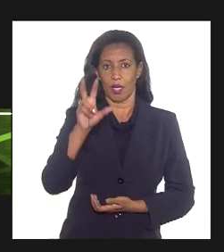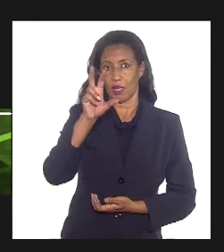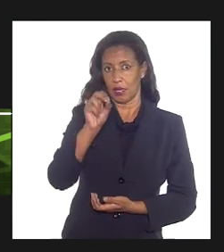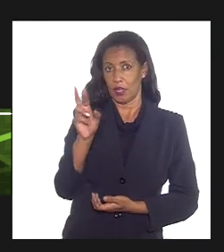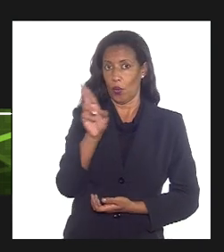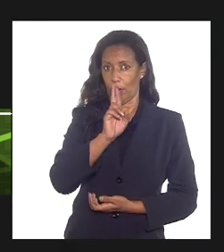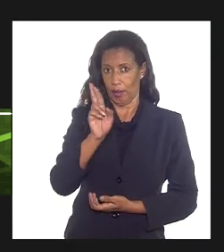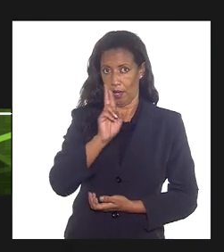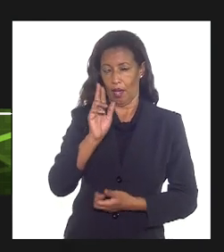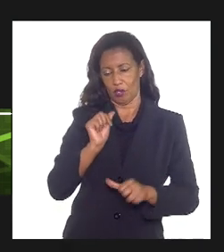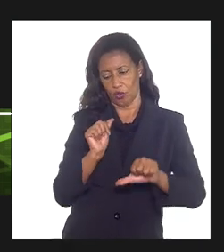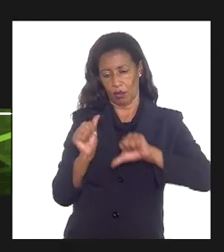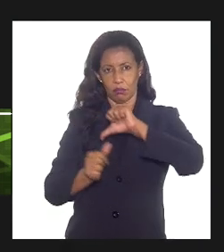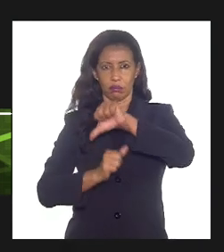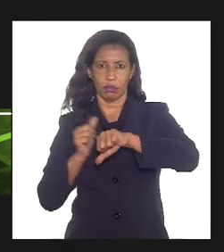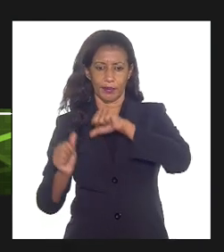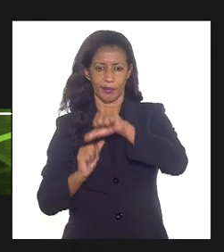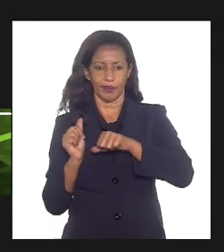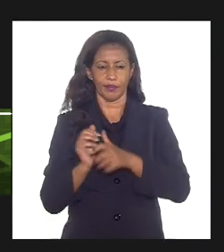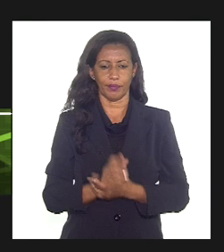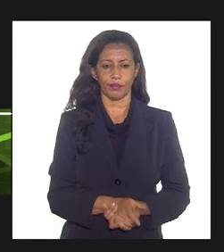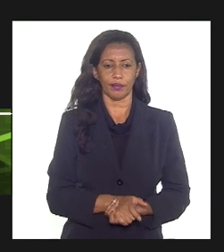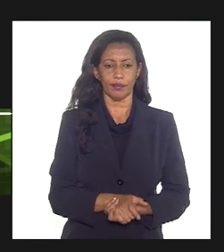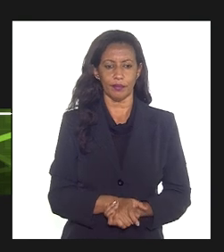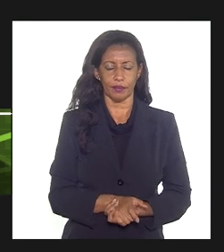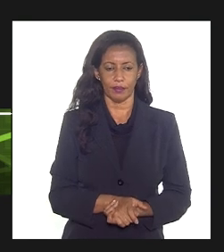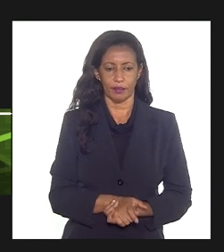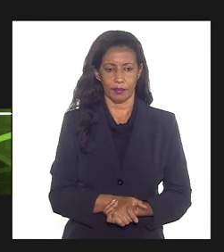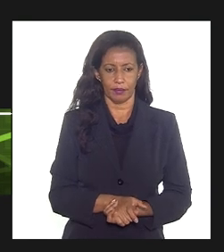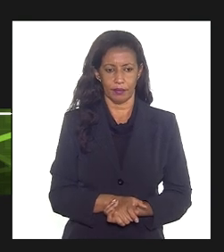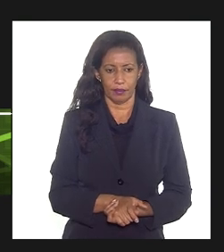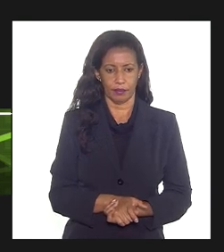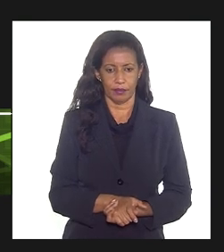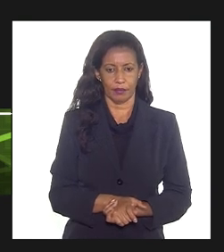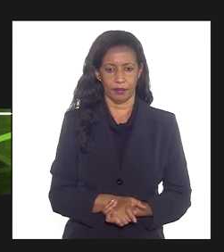já convertidos, deixa eu reorganizar aqui.